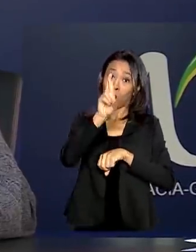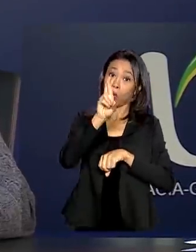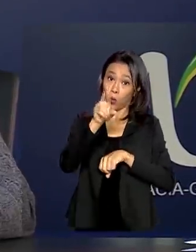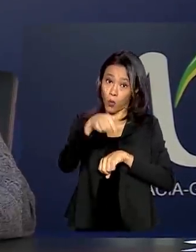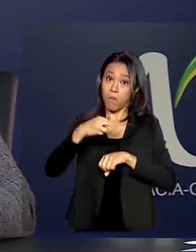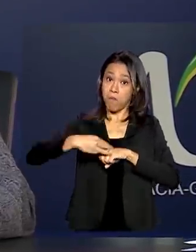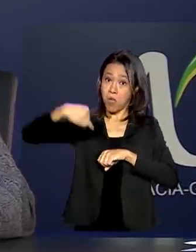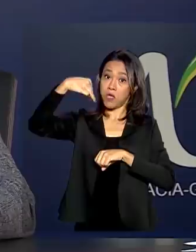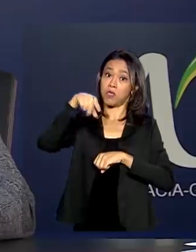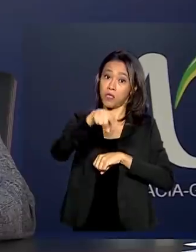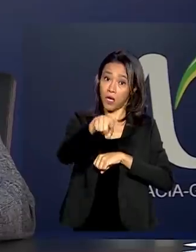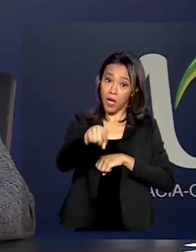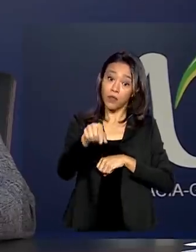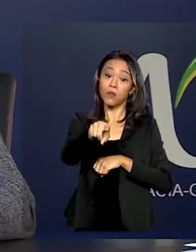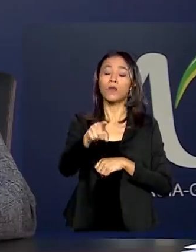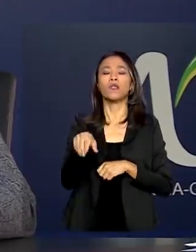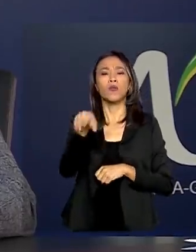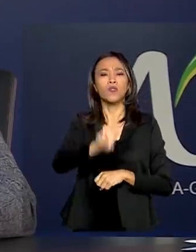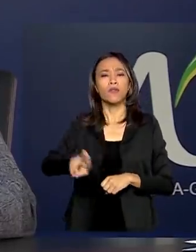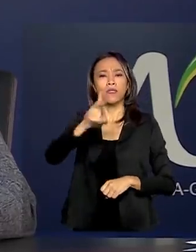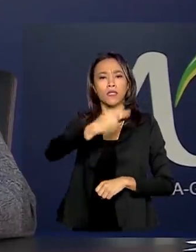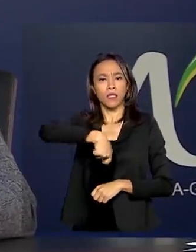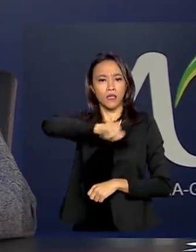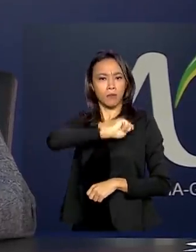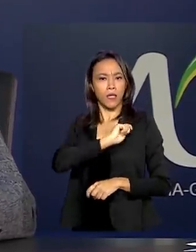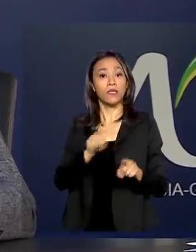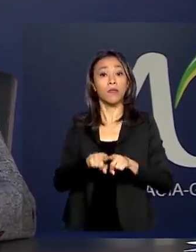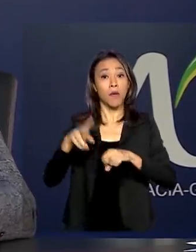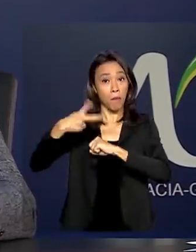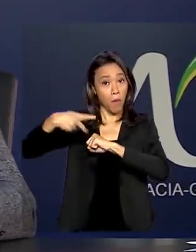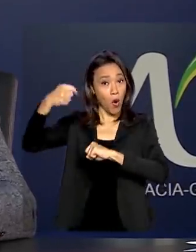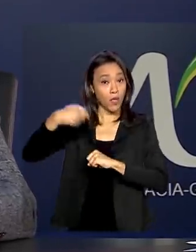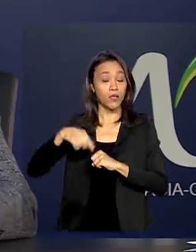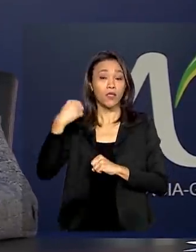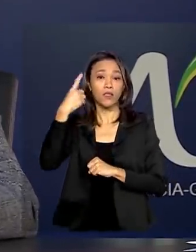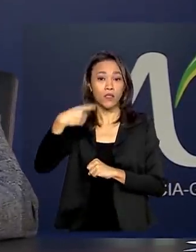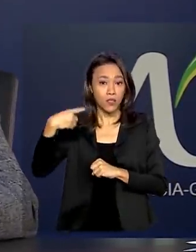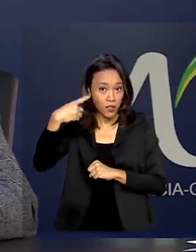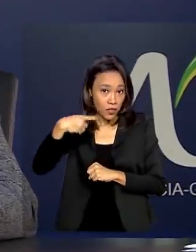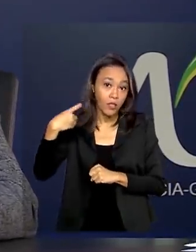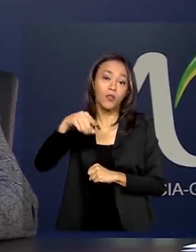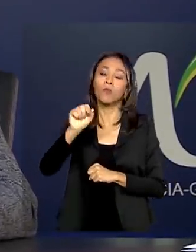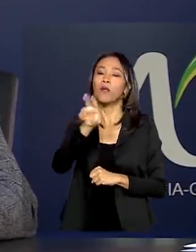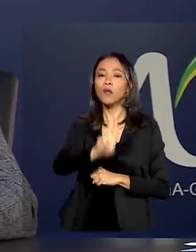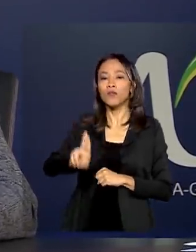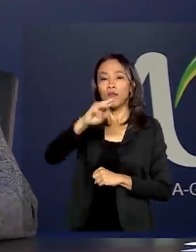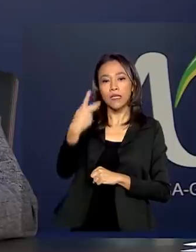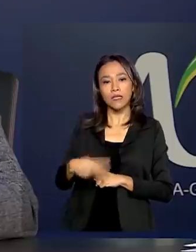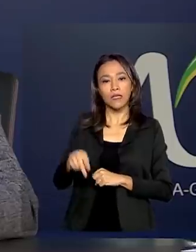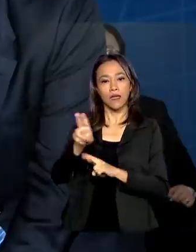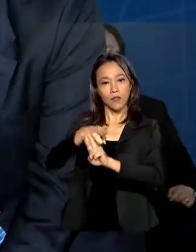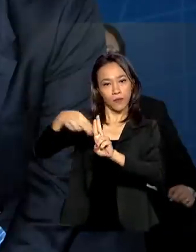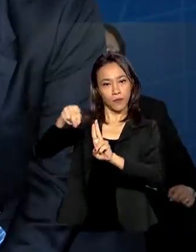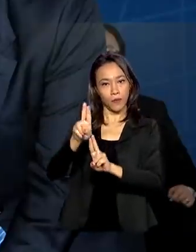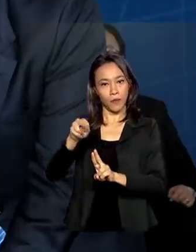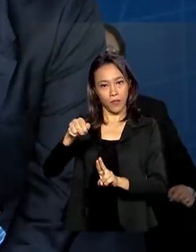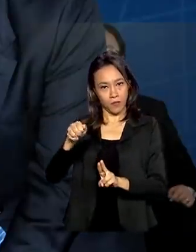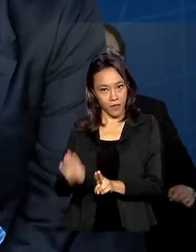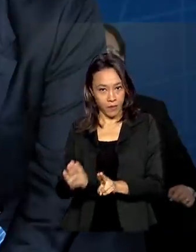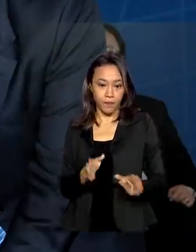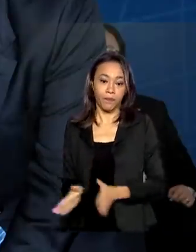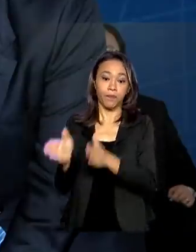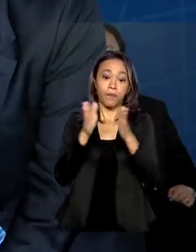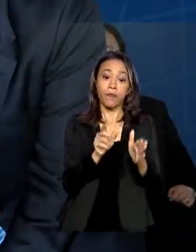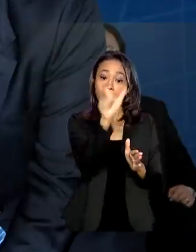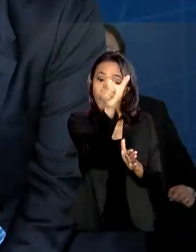Universidade de Salamanca, na Espanha, além de pós-graduação em Direito Público pela Universidade de Brasília. José Levi